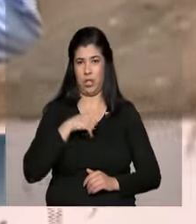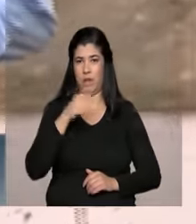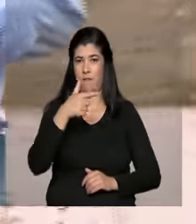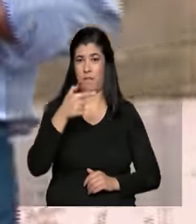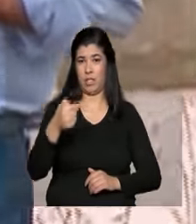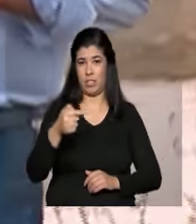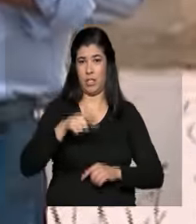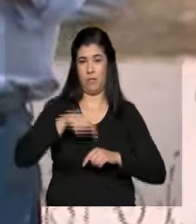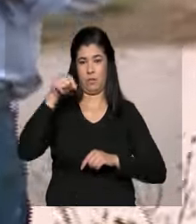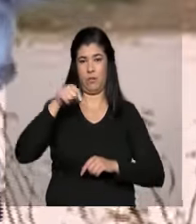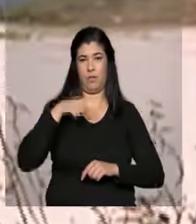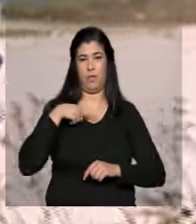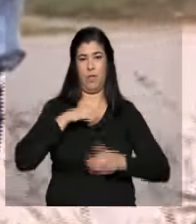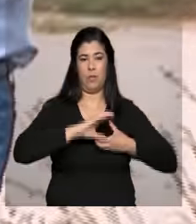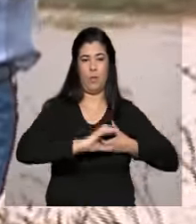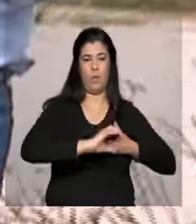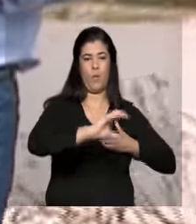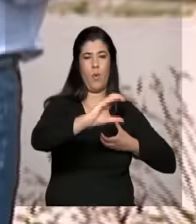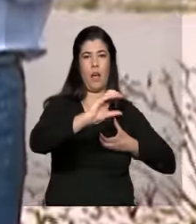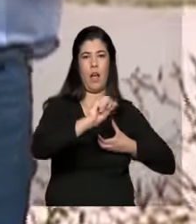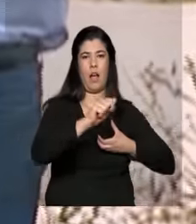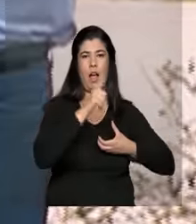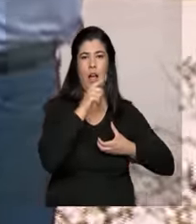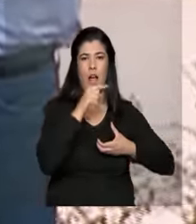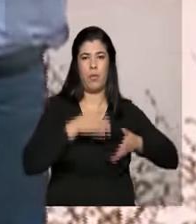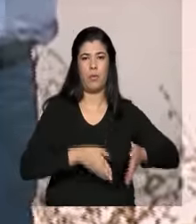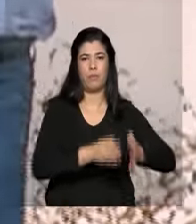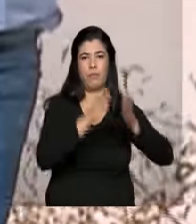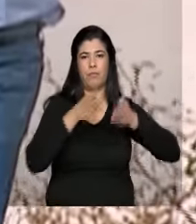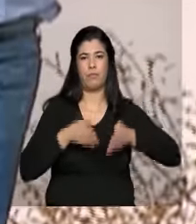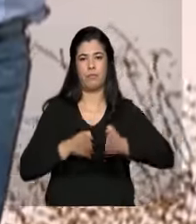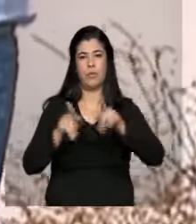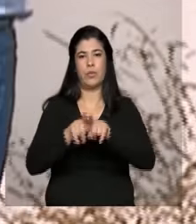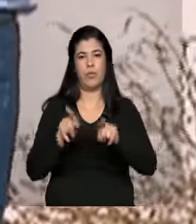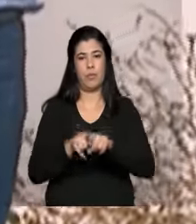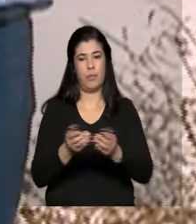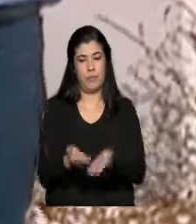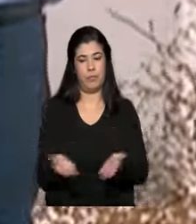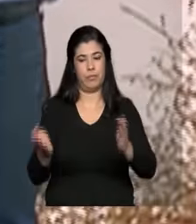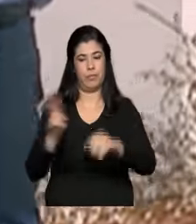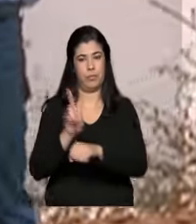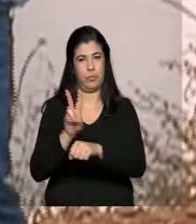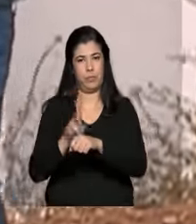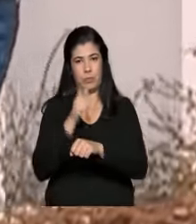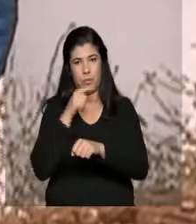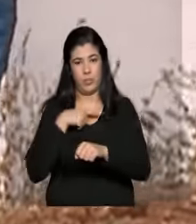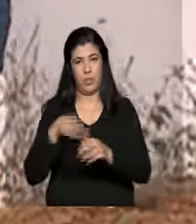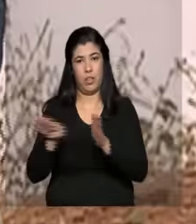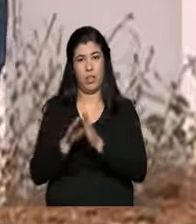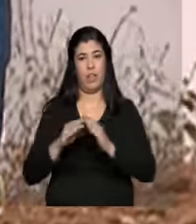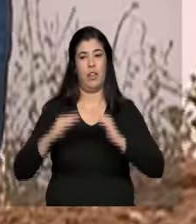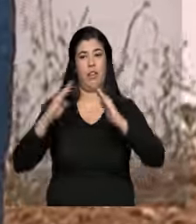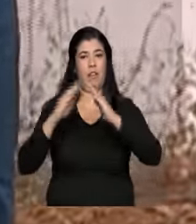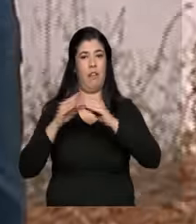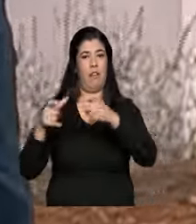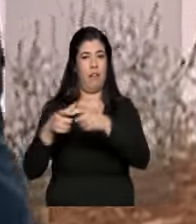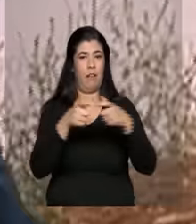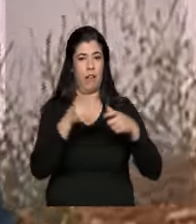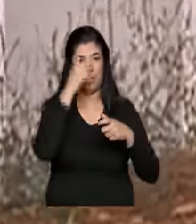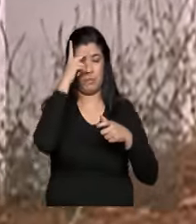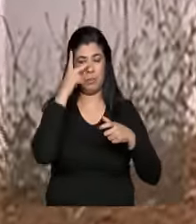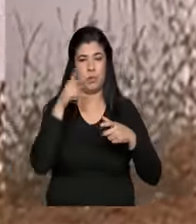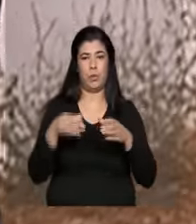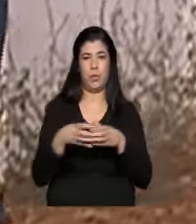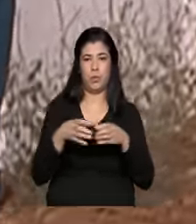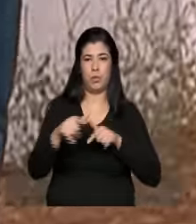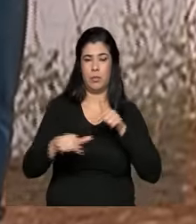construídos ao longo dos canais de integração do São Francisco. Esses reservatórios vão abastecer as vilas e comunidades por onde os canais vão